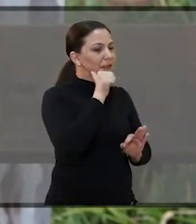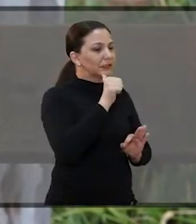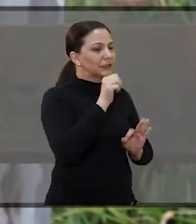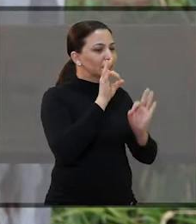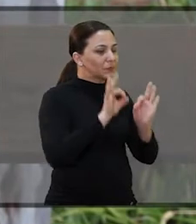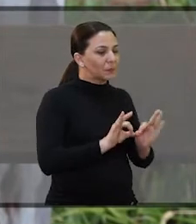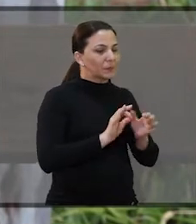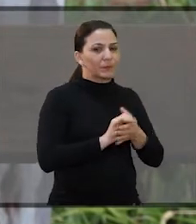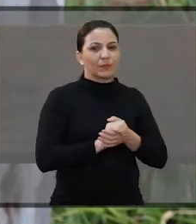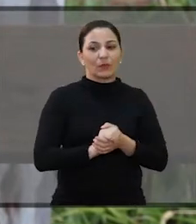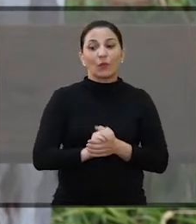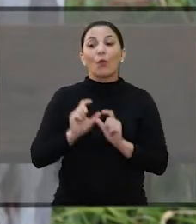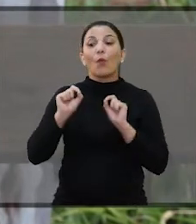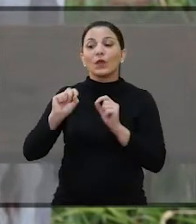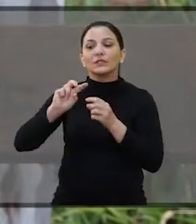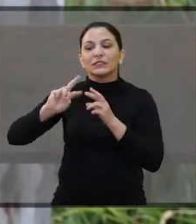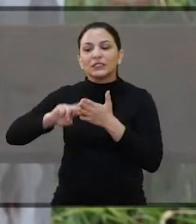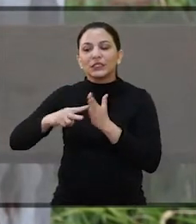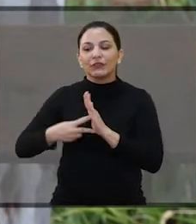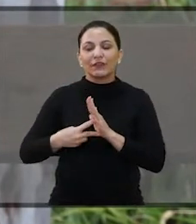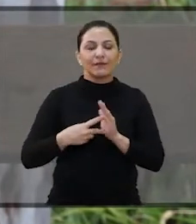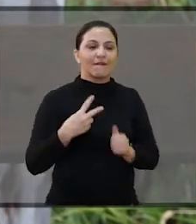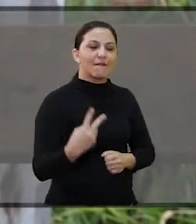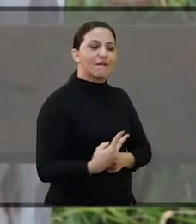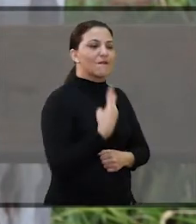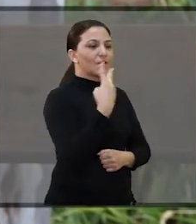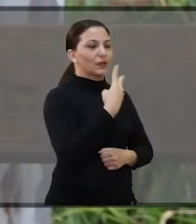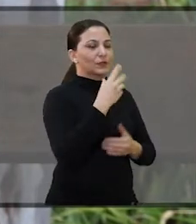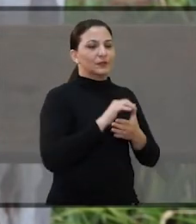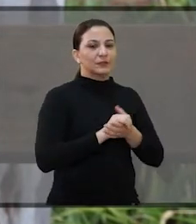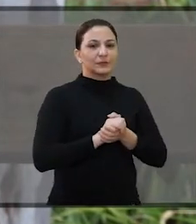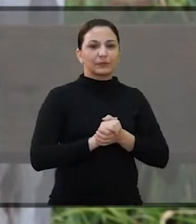primeiro lugar. O que é? Valores.